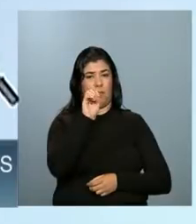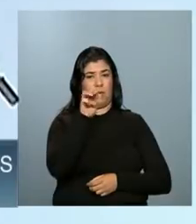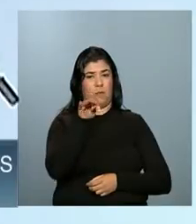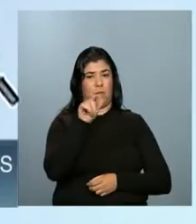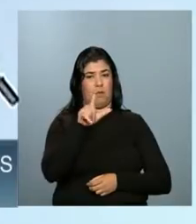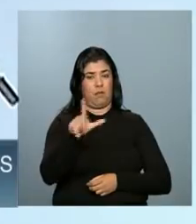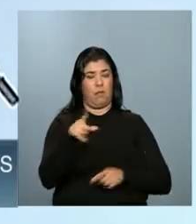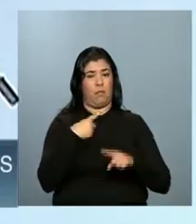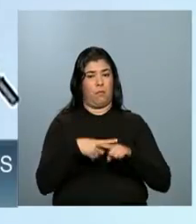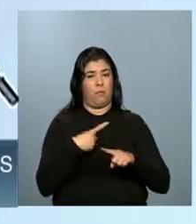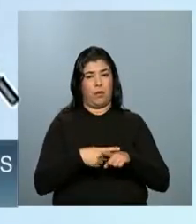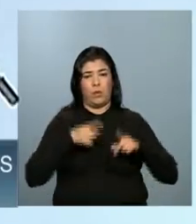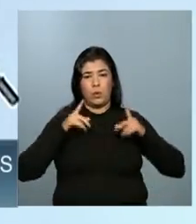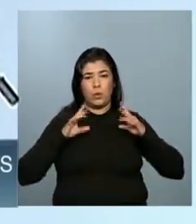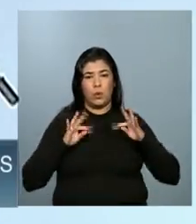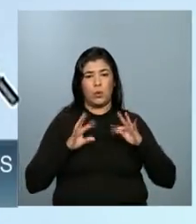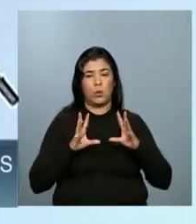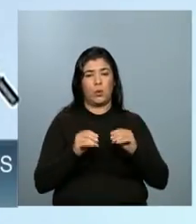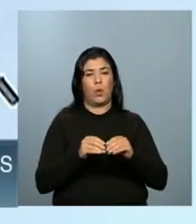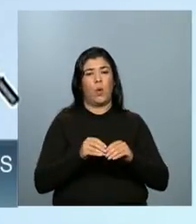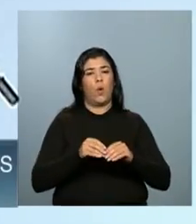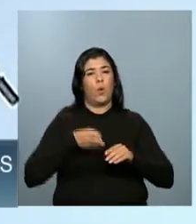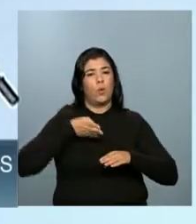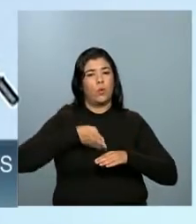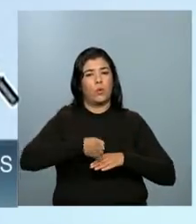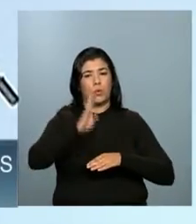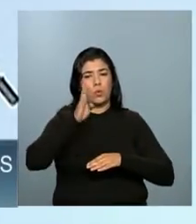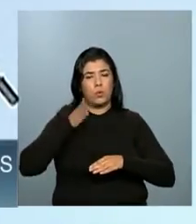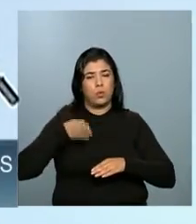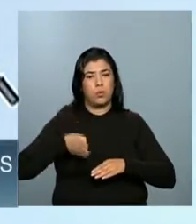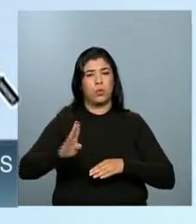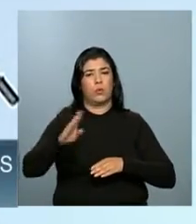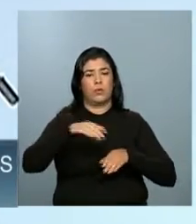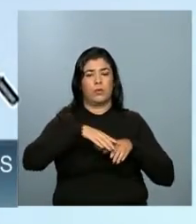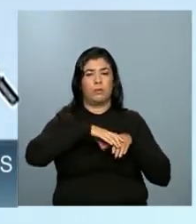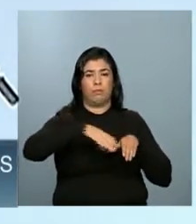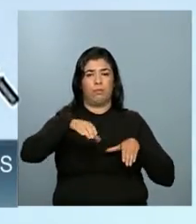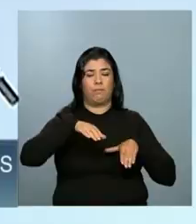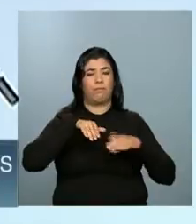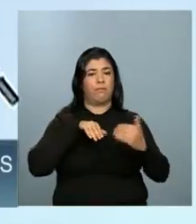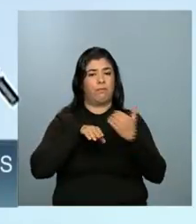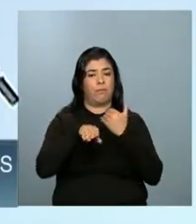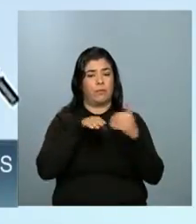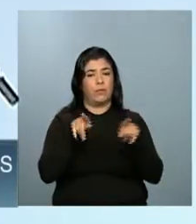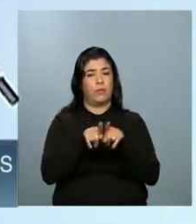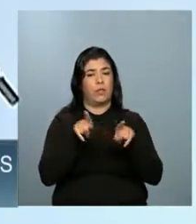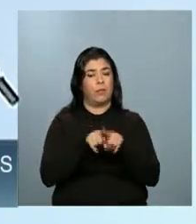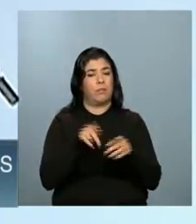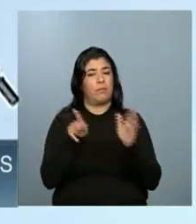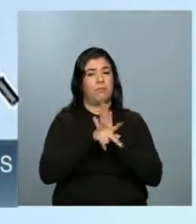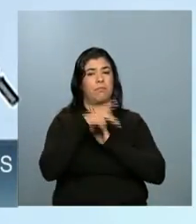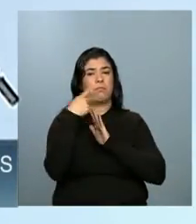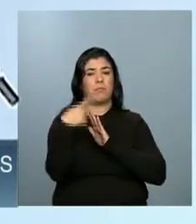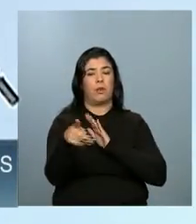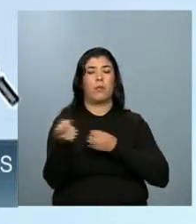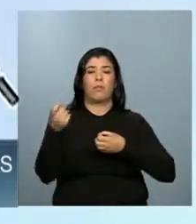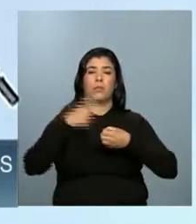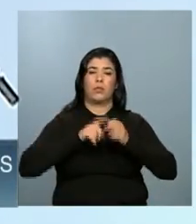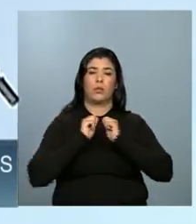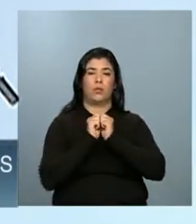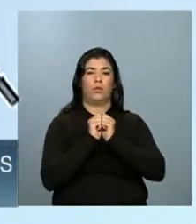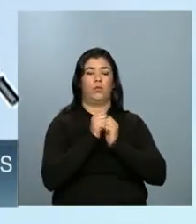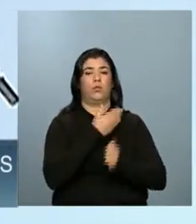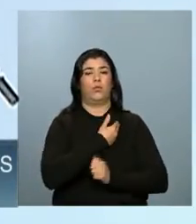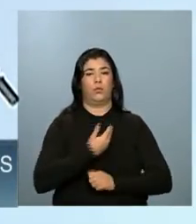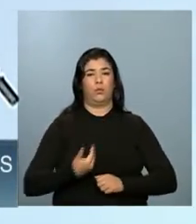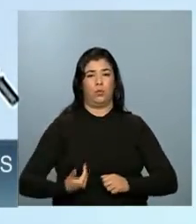porque todas as vias que estão dando acesso às grandes vias é através da parceria com o governo